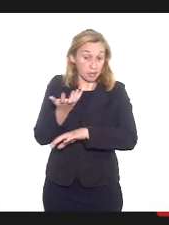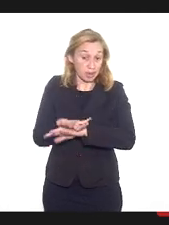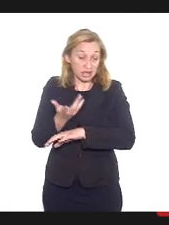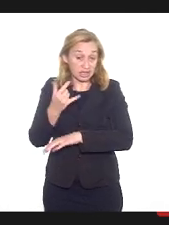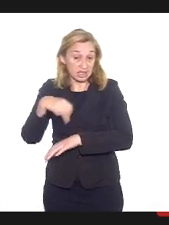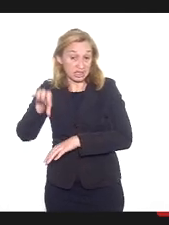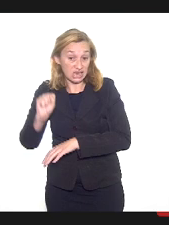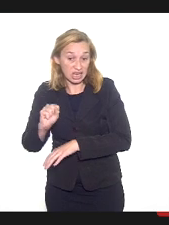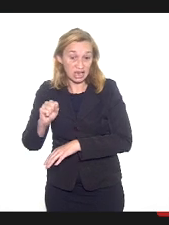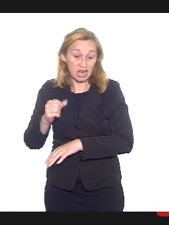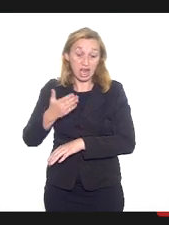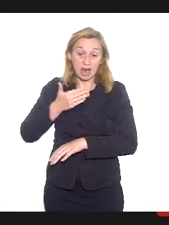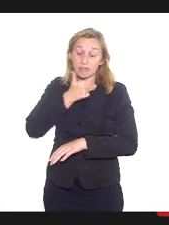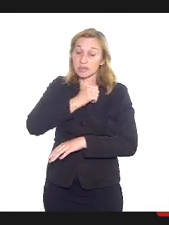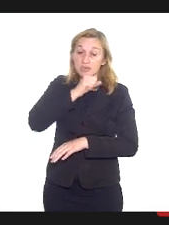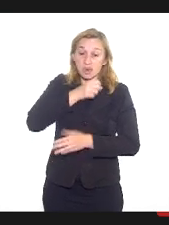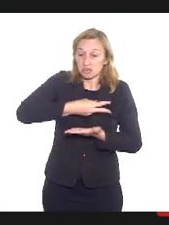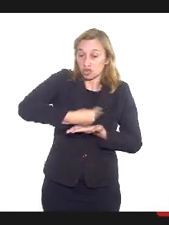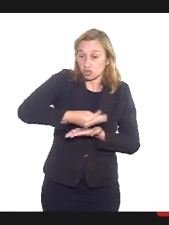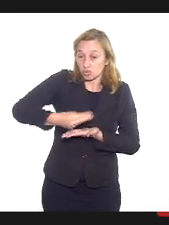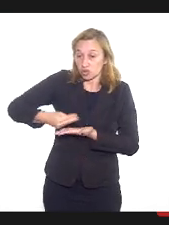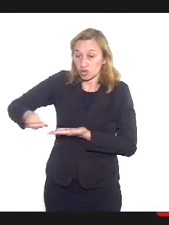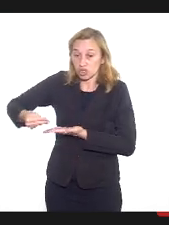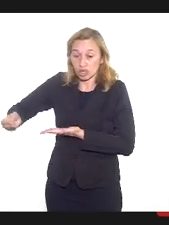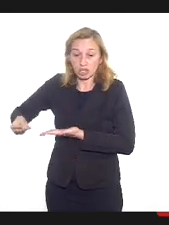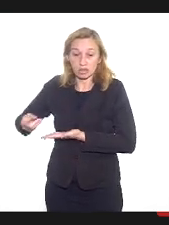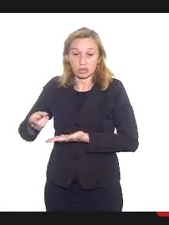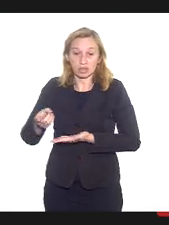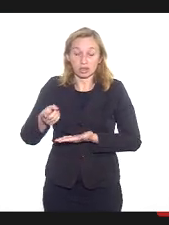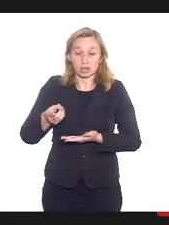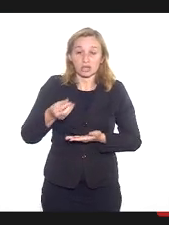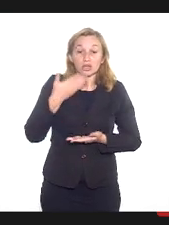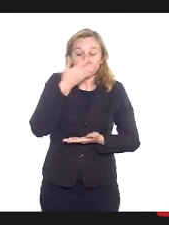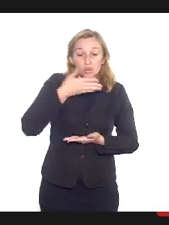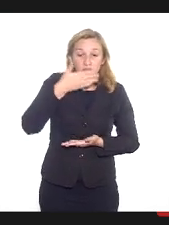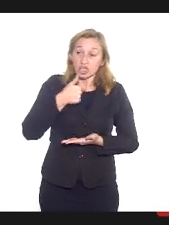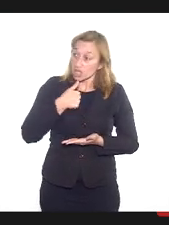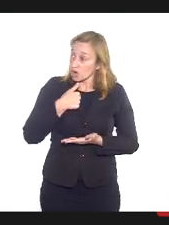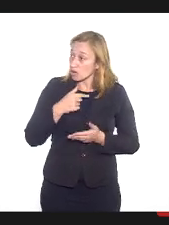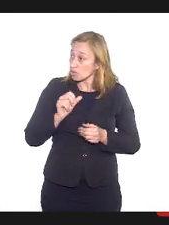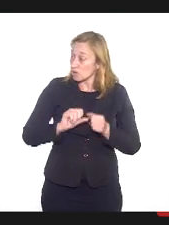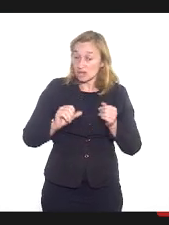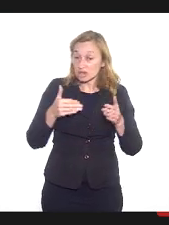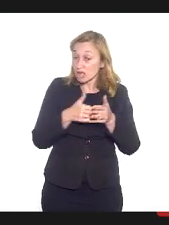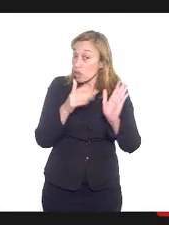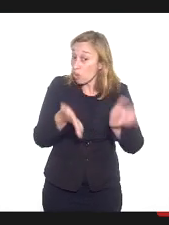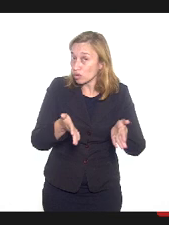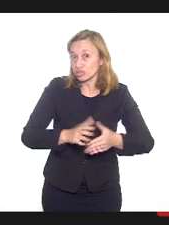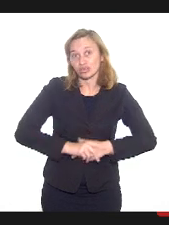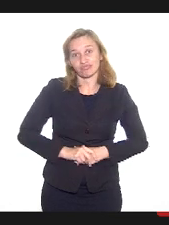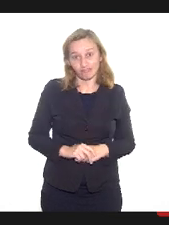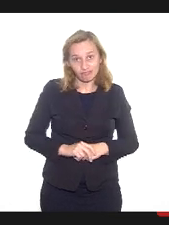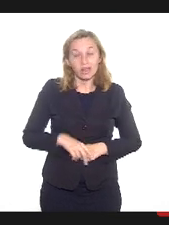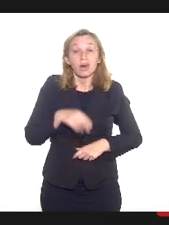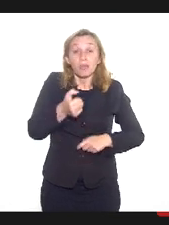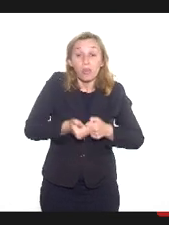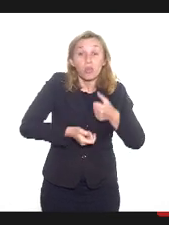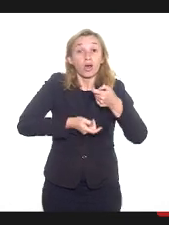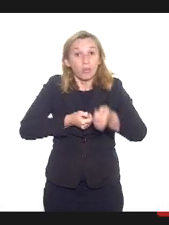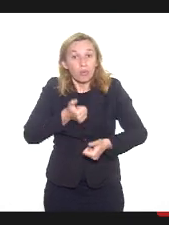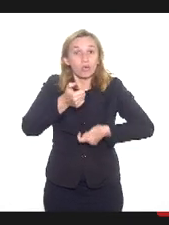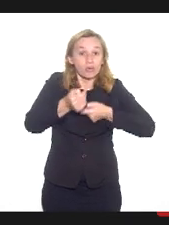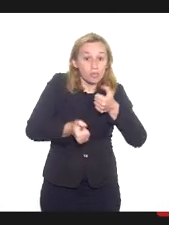doces e depois que ela faleceu eu dei sequência a essa tradição e faço isso até hoje. E pouco a pouco fui